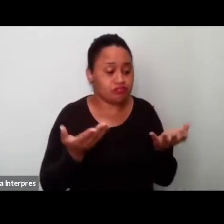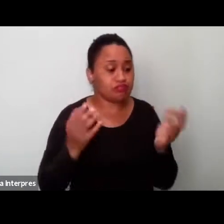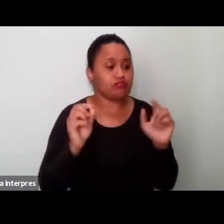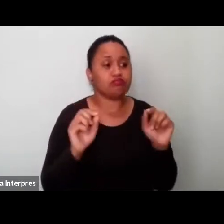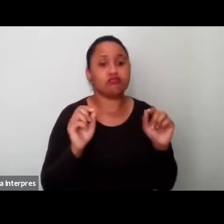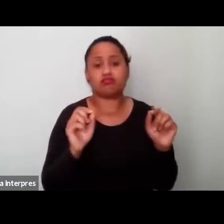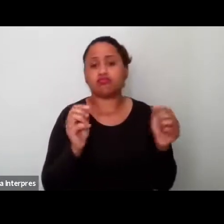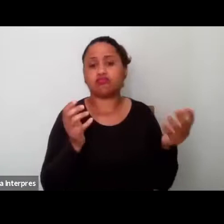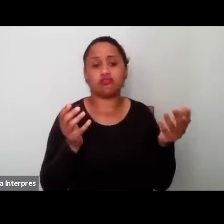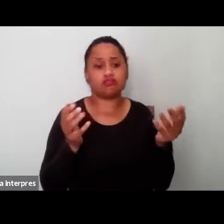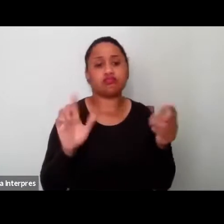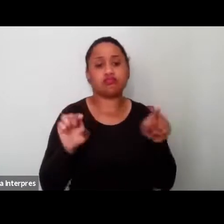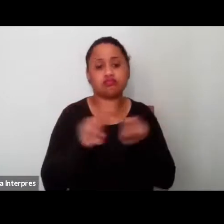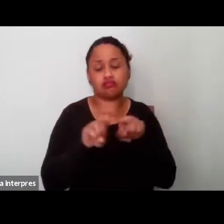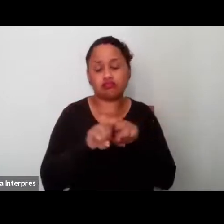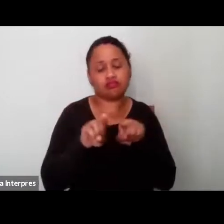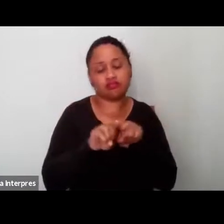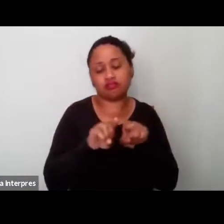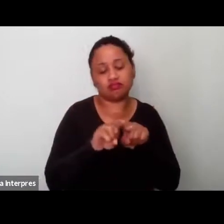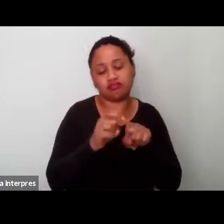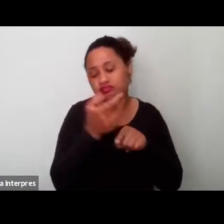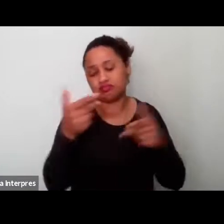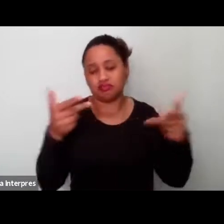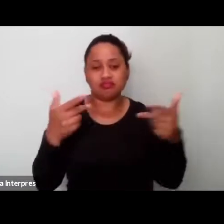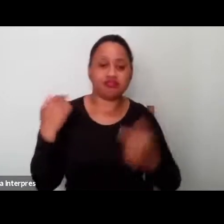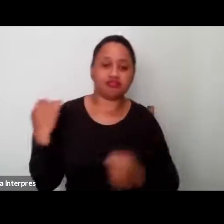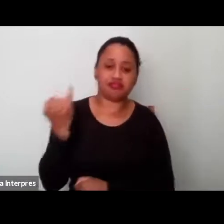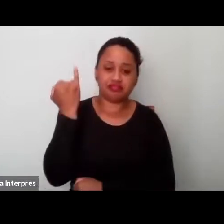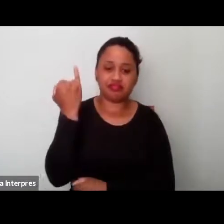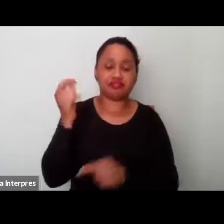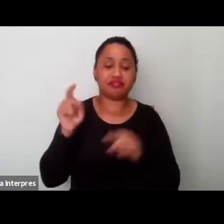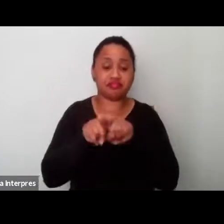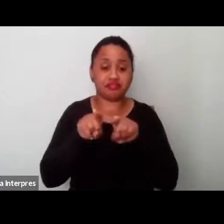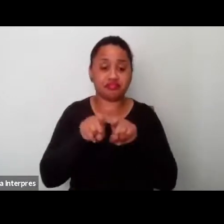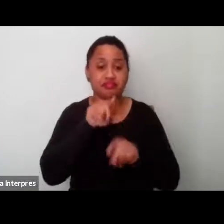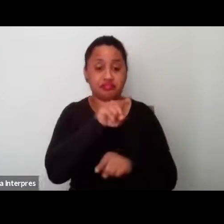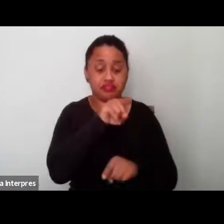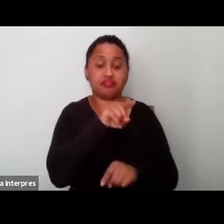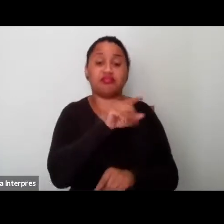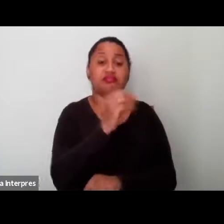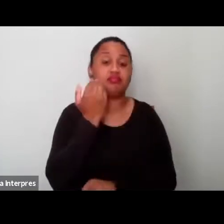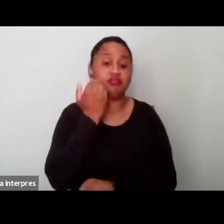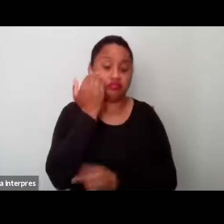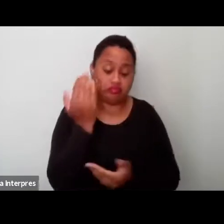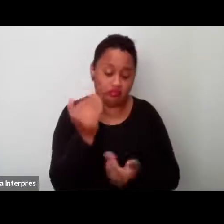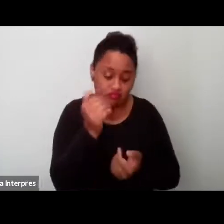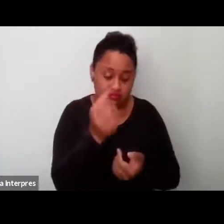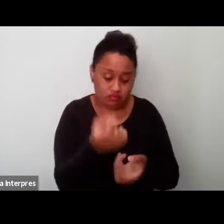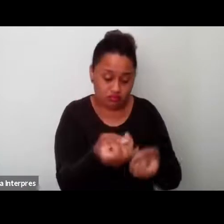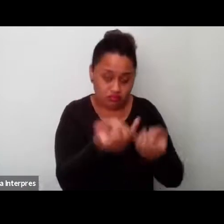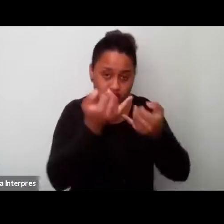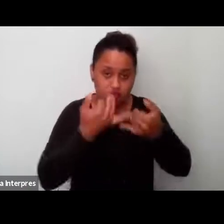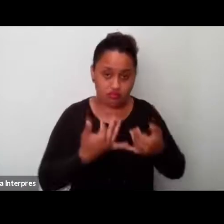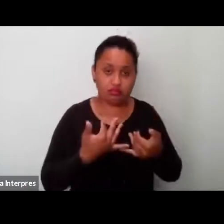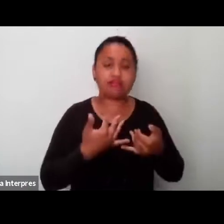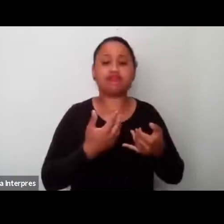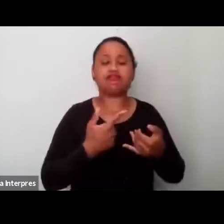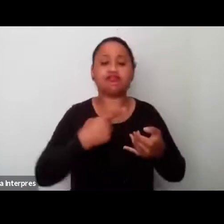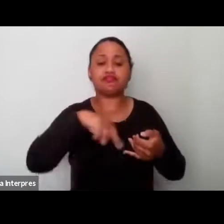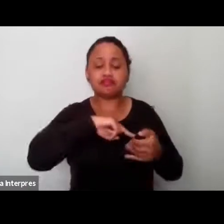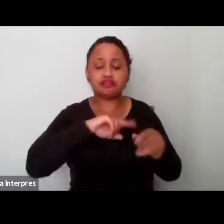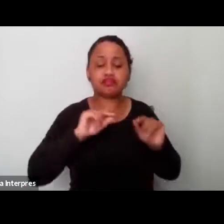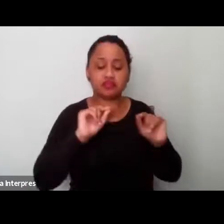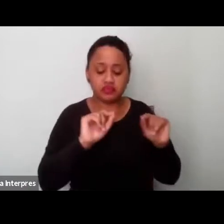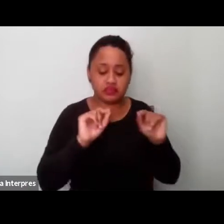e uma outra questão importante, né, que esse adolescente foi trazendo para nós, é que no meio do